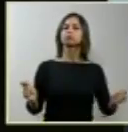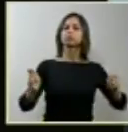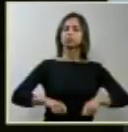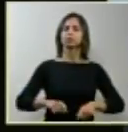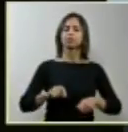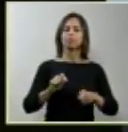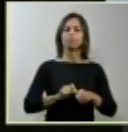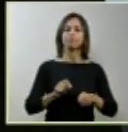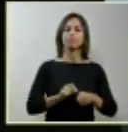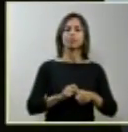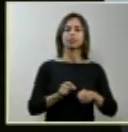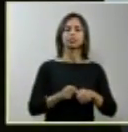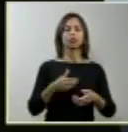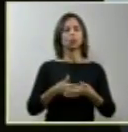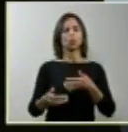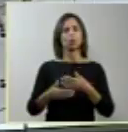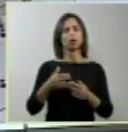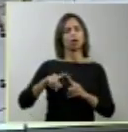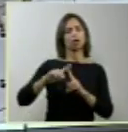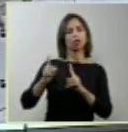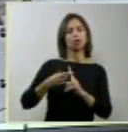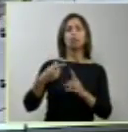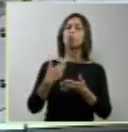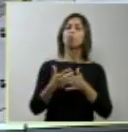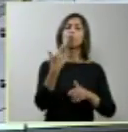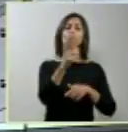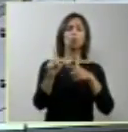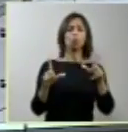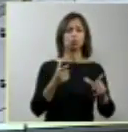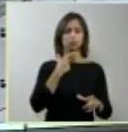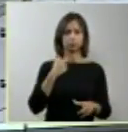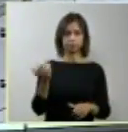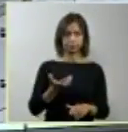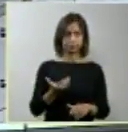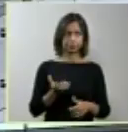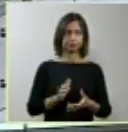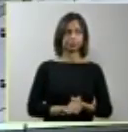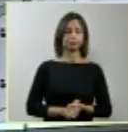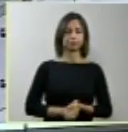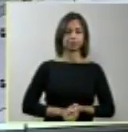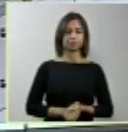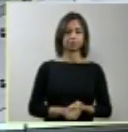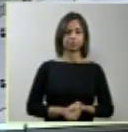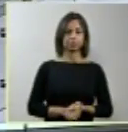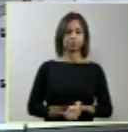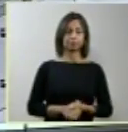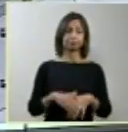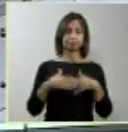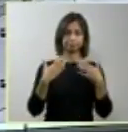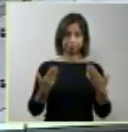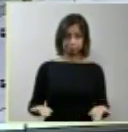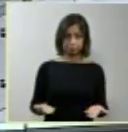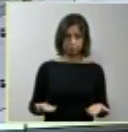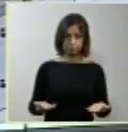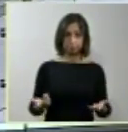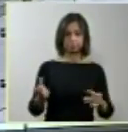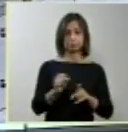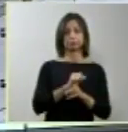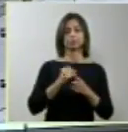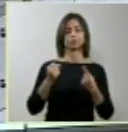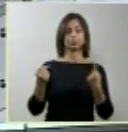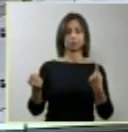nela e em outros casos. Bem, a Sociedade